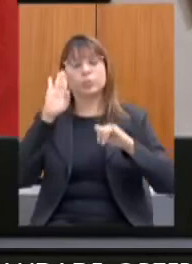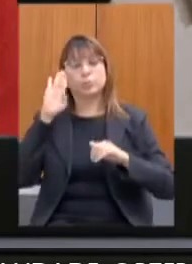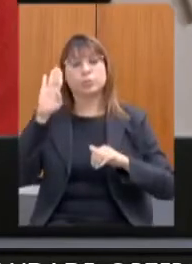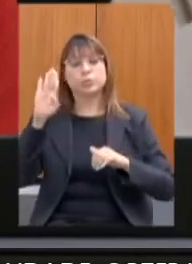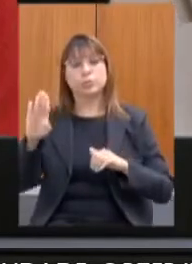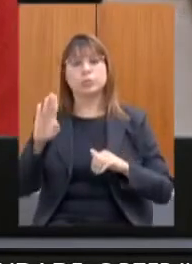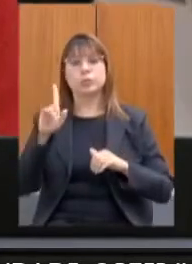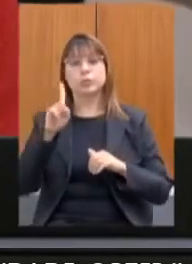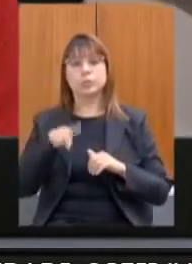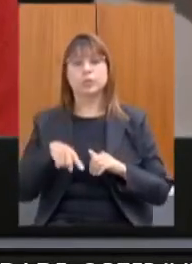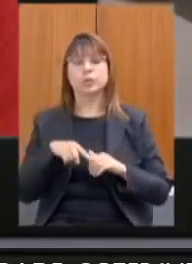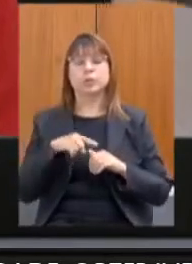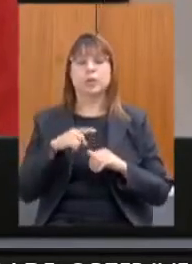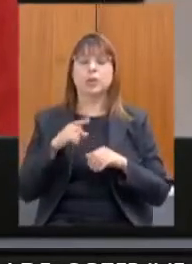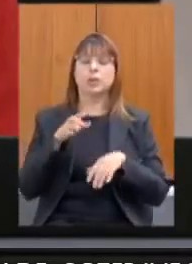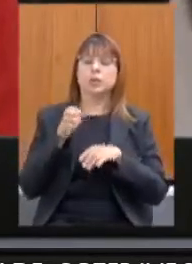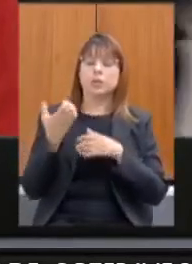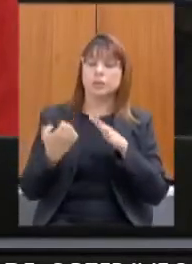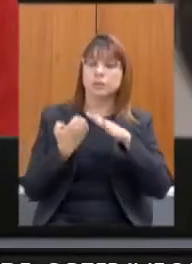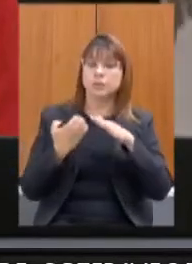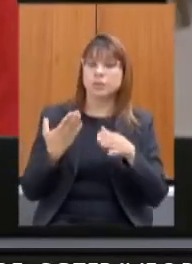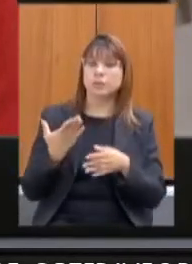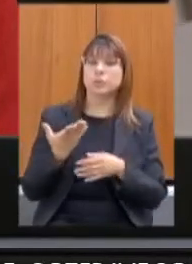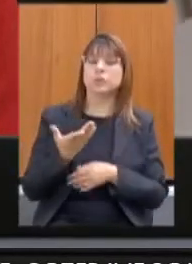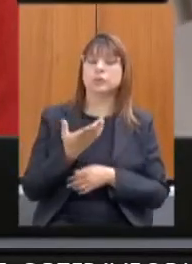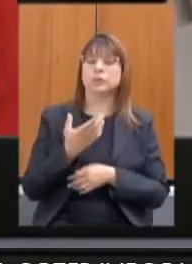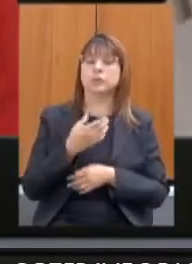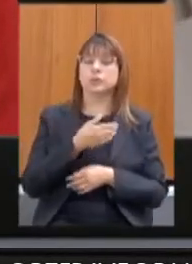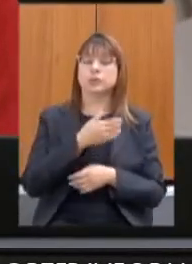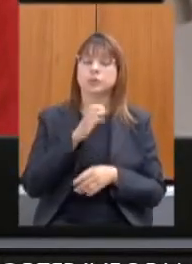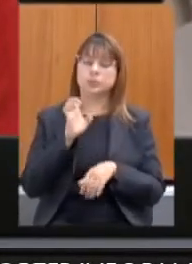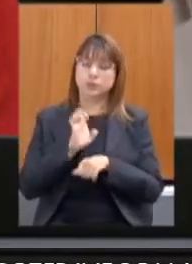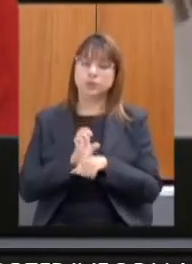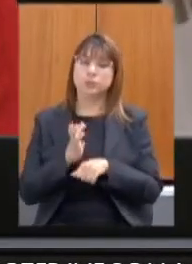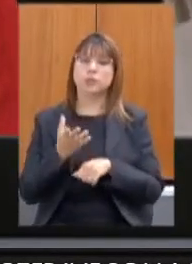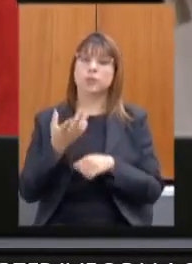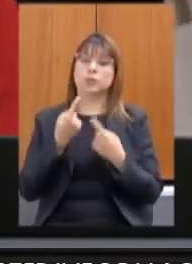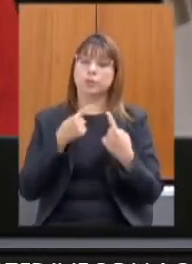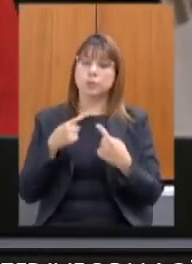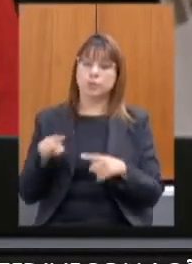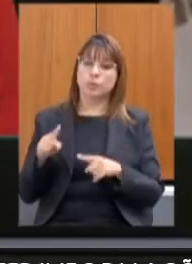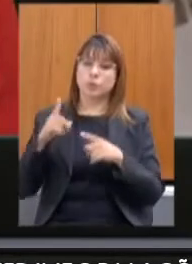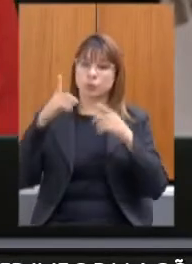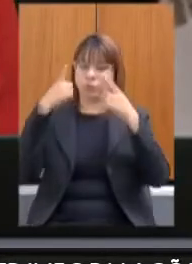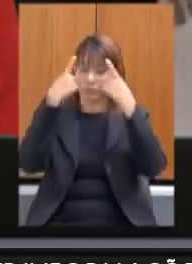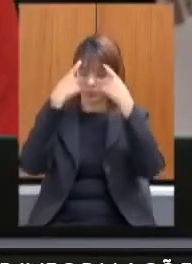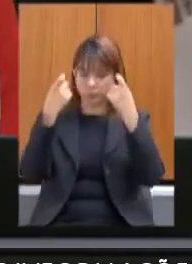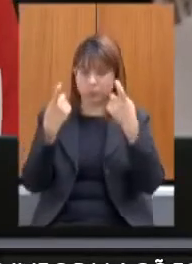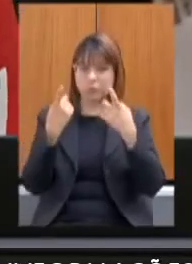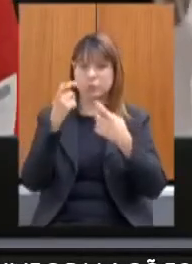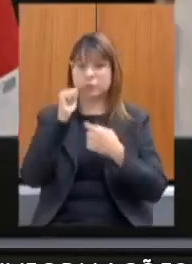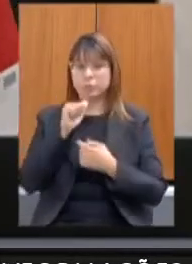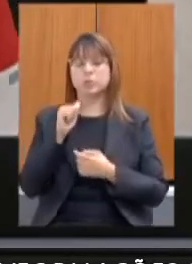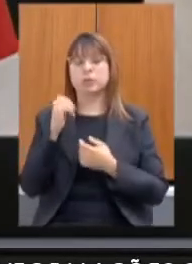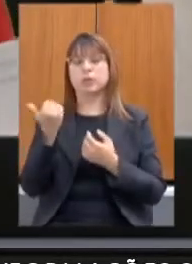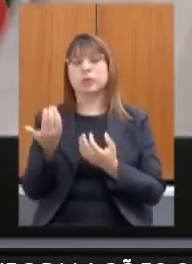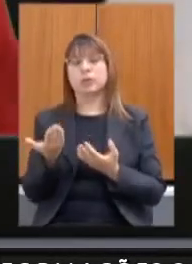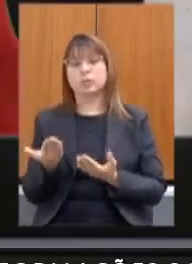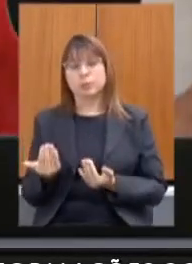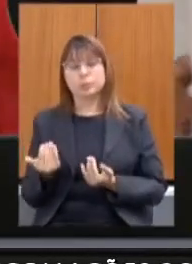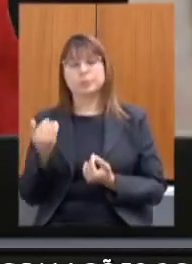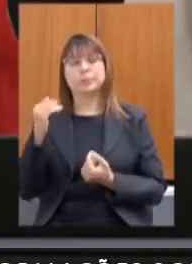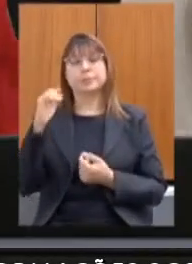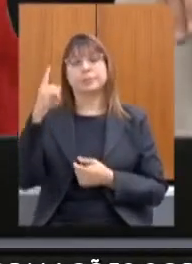aparato estatal para prevenção e combate à violência contra a mulher a criança e o adolescente dada o contexto da pandemia do